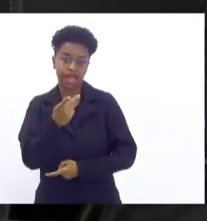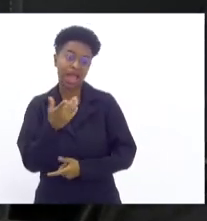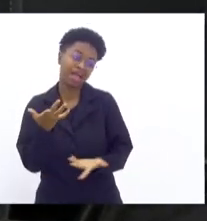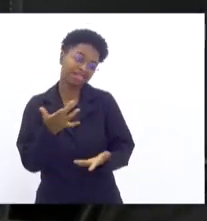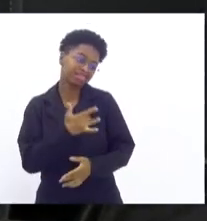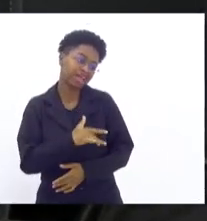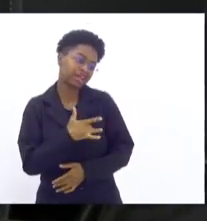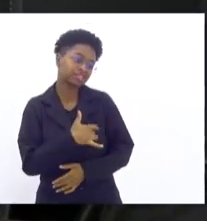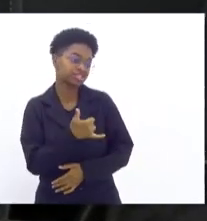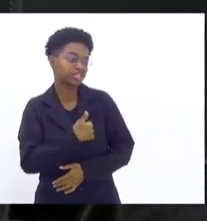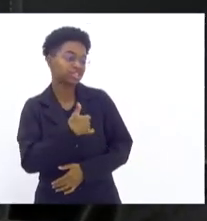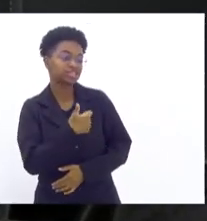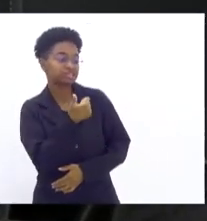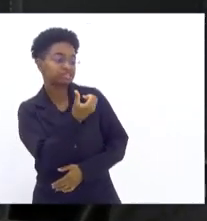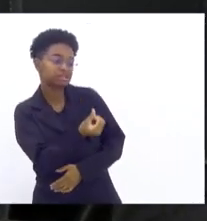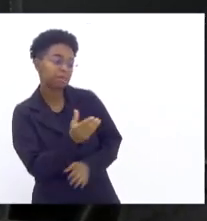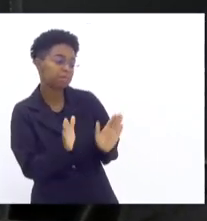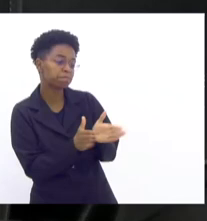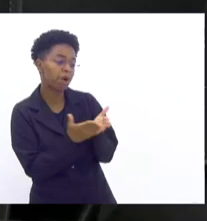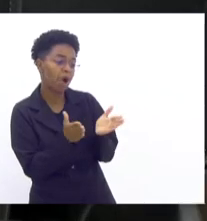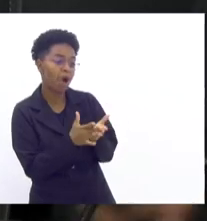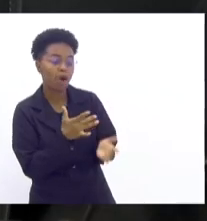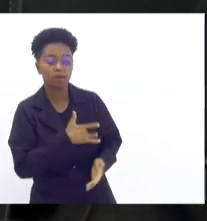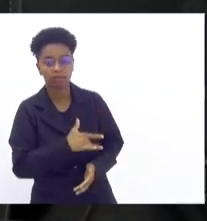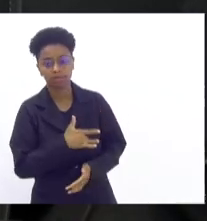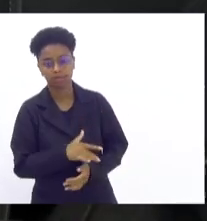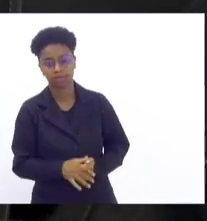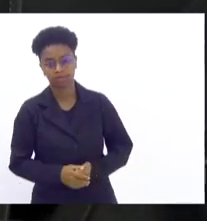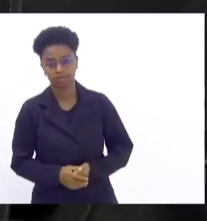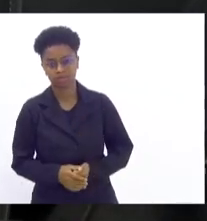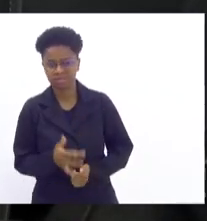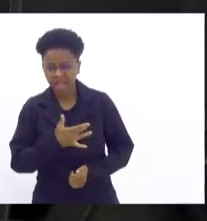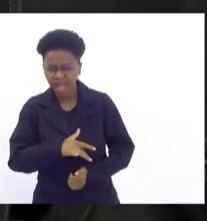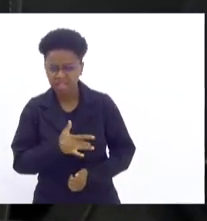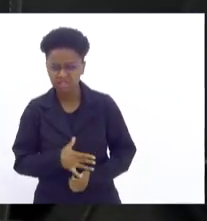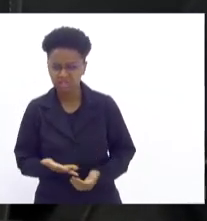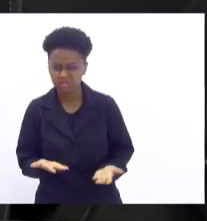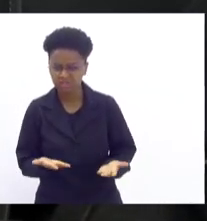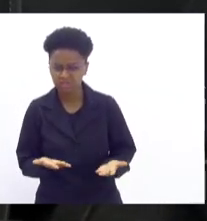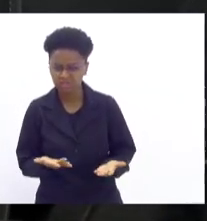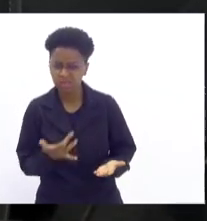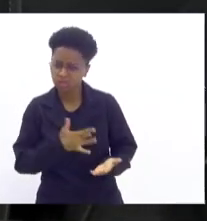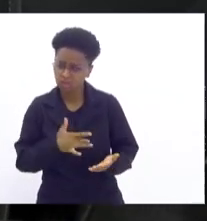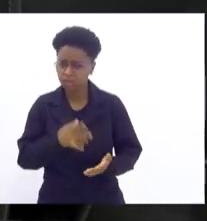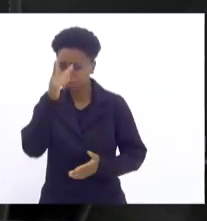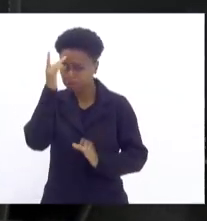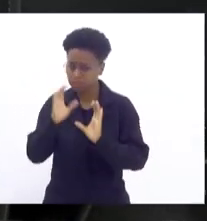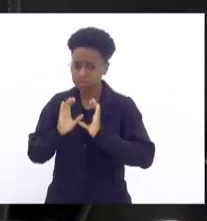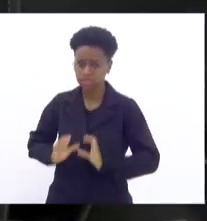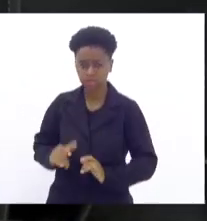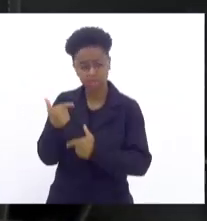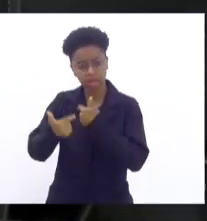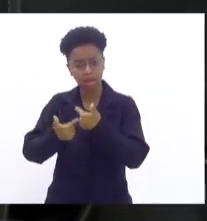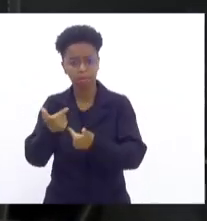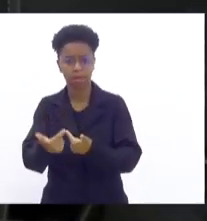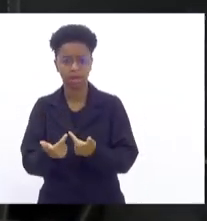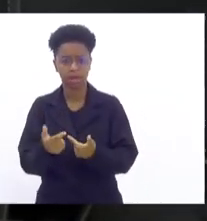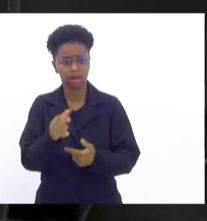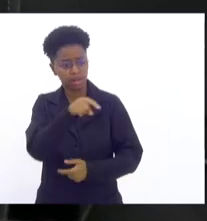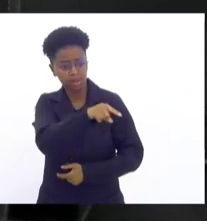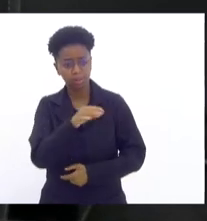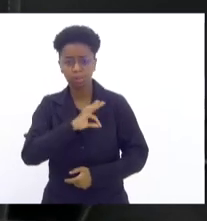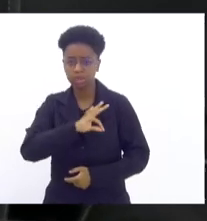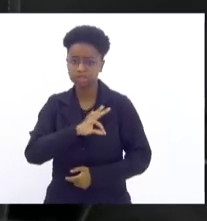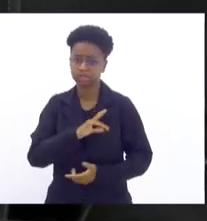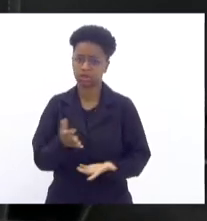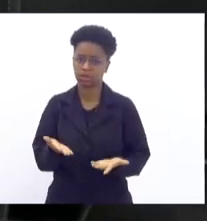coitado, é um pobre, é menor. Coitado? Coitado é do cidadão, do trabalhador, do policial.